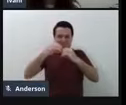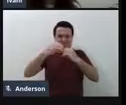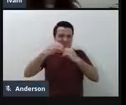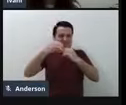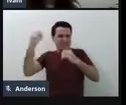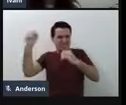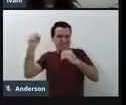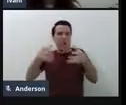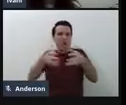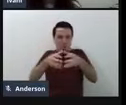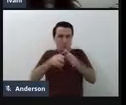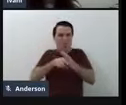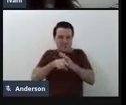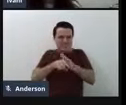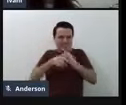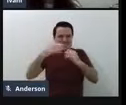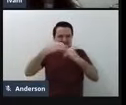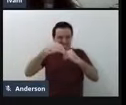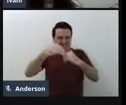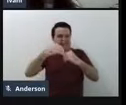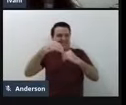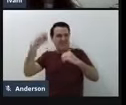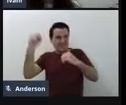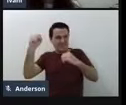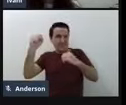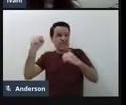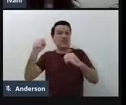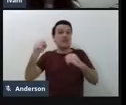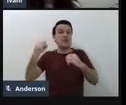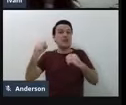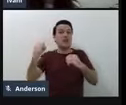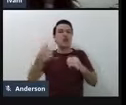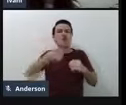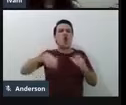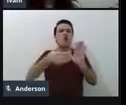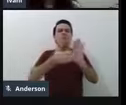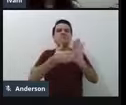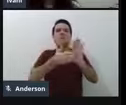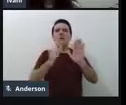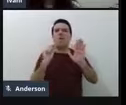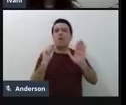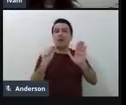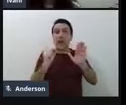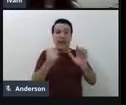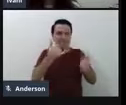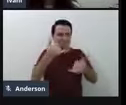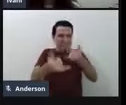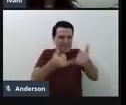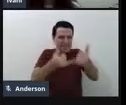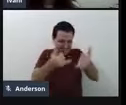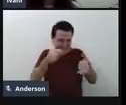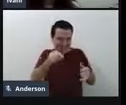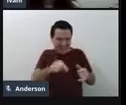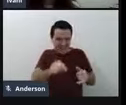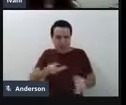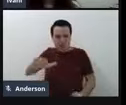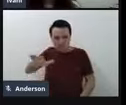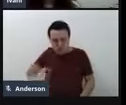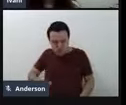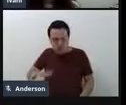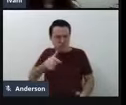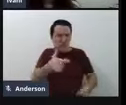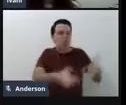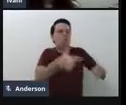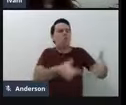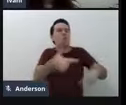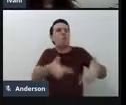de pesquisa mesmo, a gente propôs que aqueles brinquedos pudessem ser testados, então, né, com